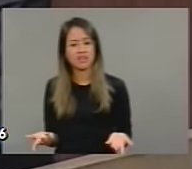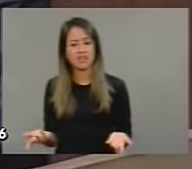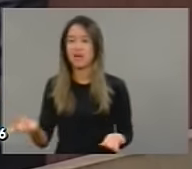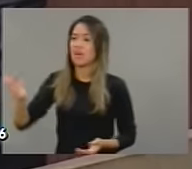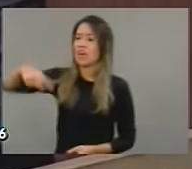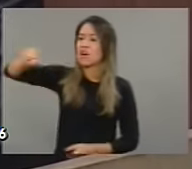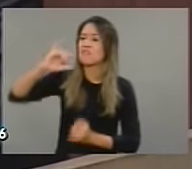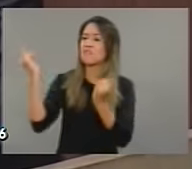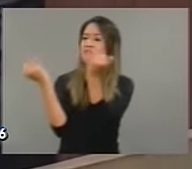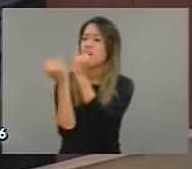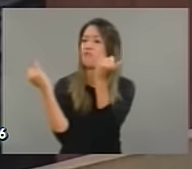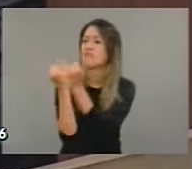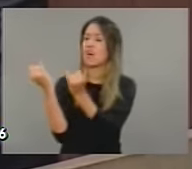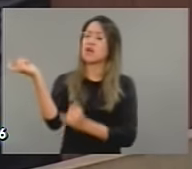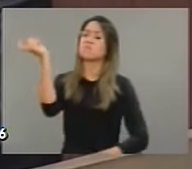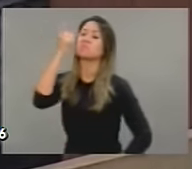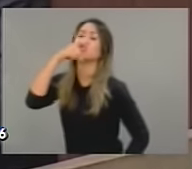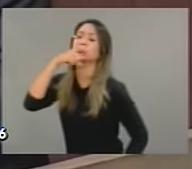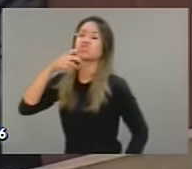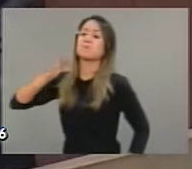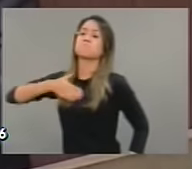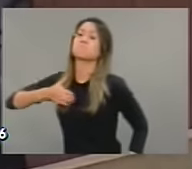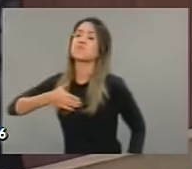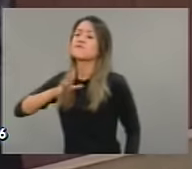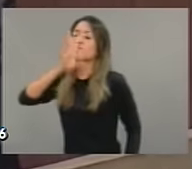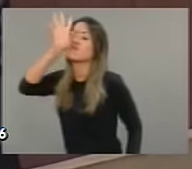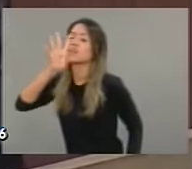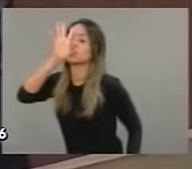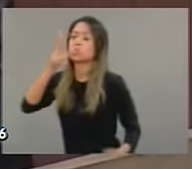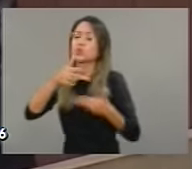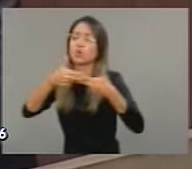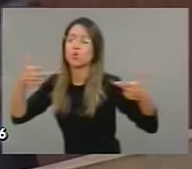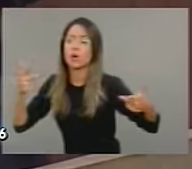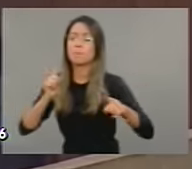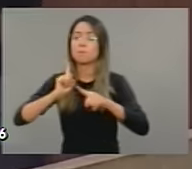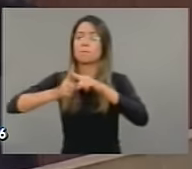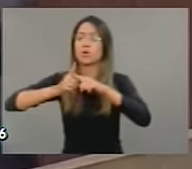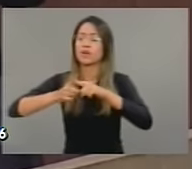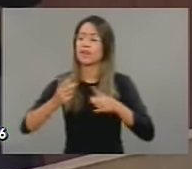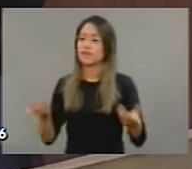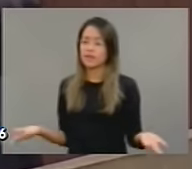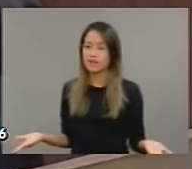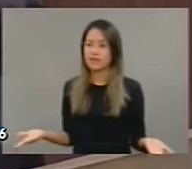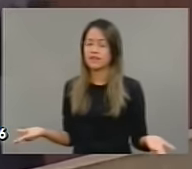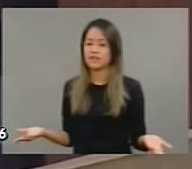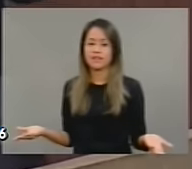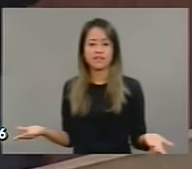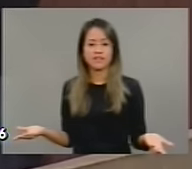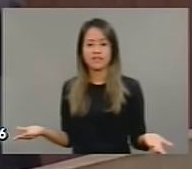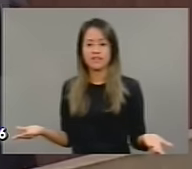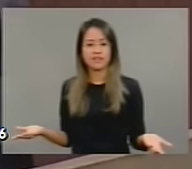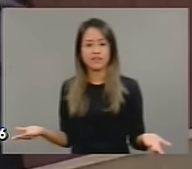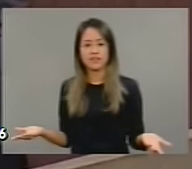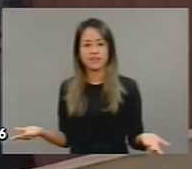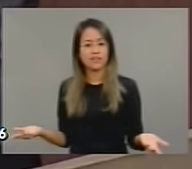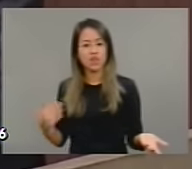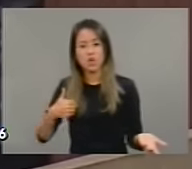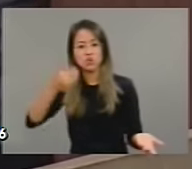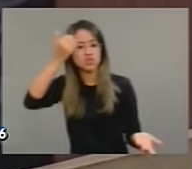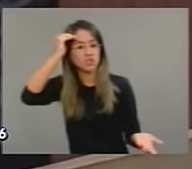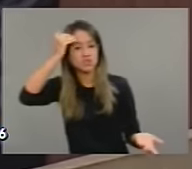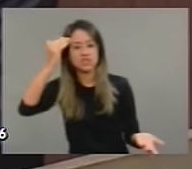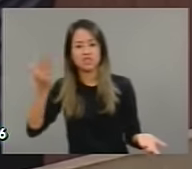criminalizar a ação, a nossa ação parlamentar? A quem interessa o linchamento moral,